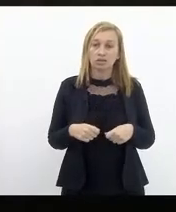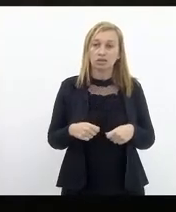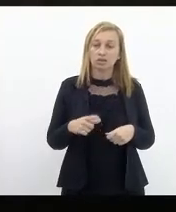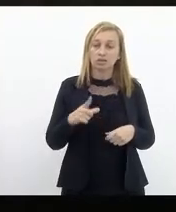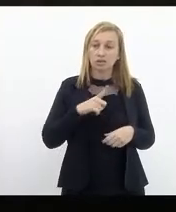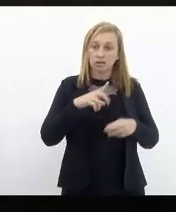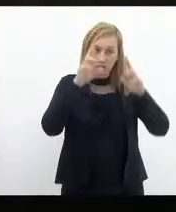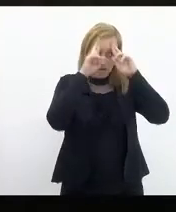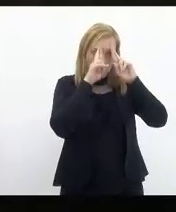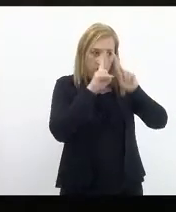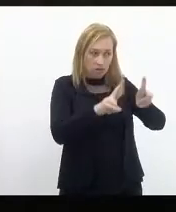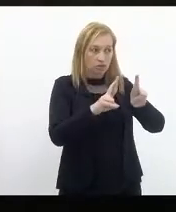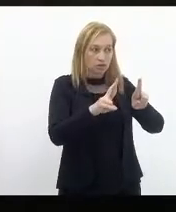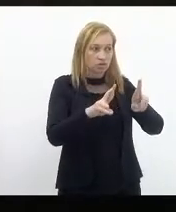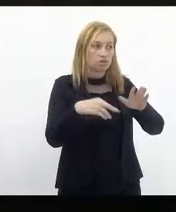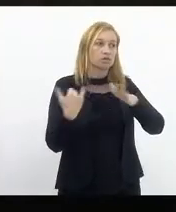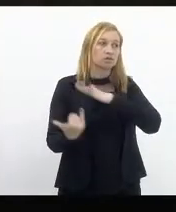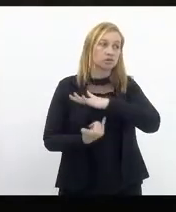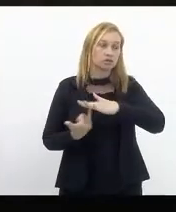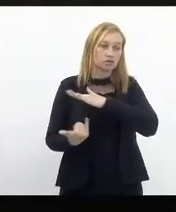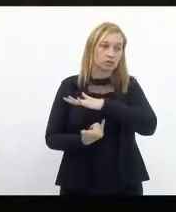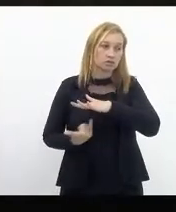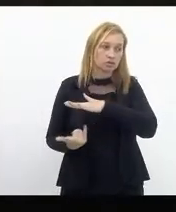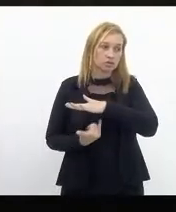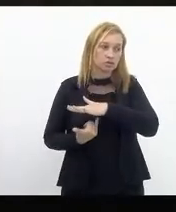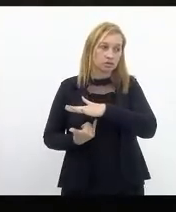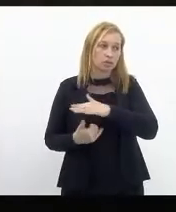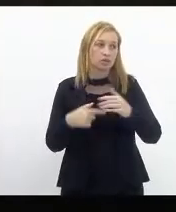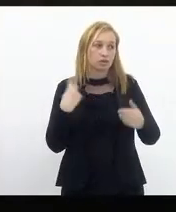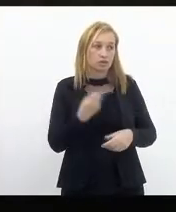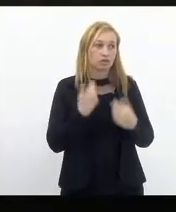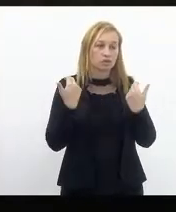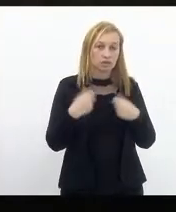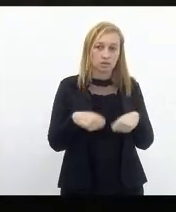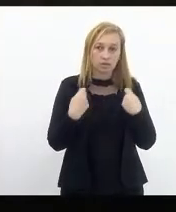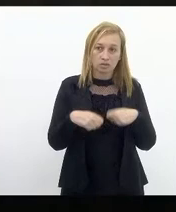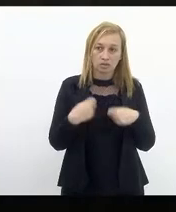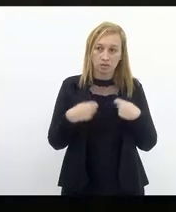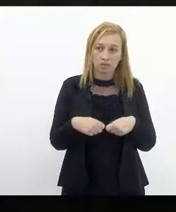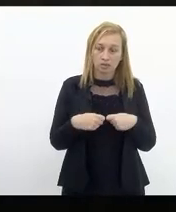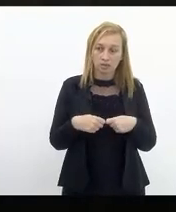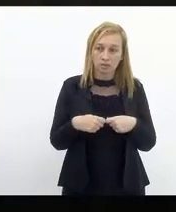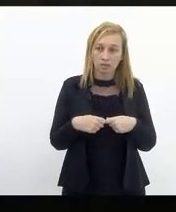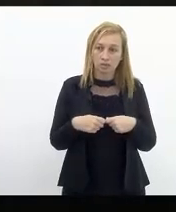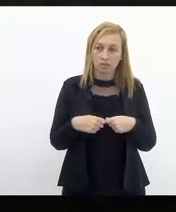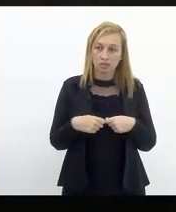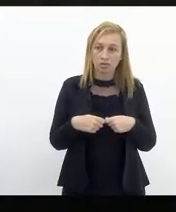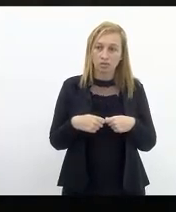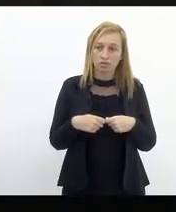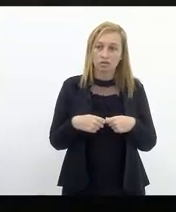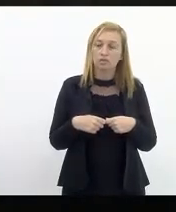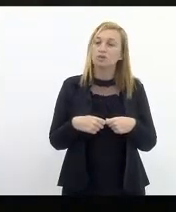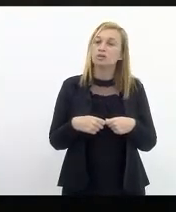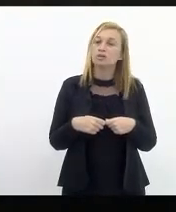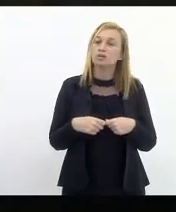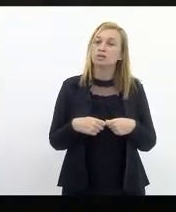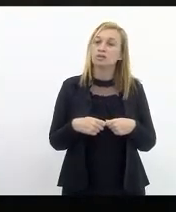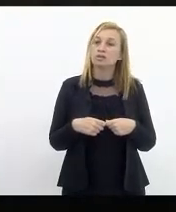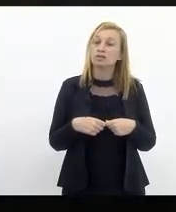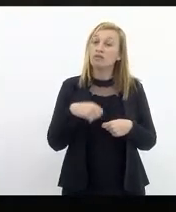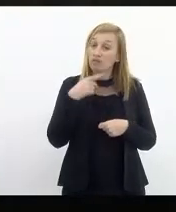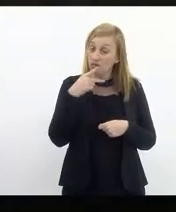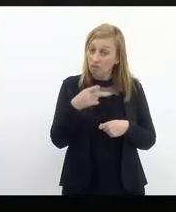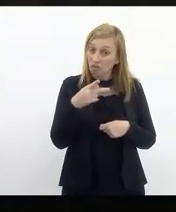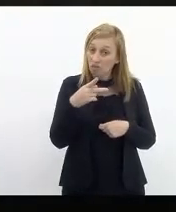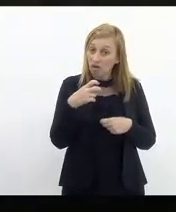respeito às instituições e nós precisamos né acima de tudo dizer